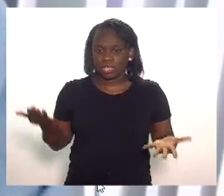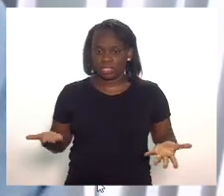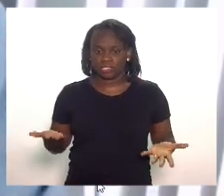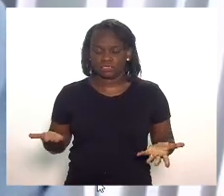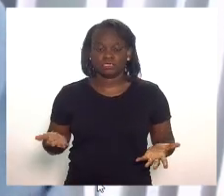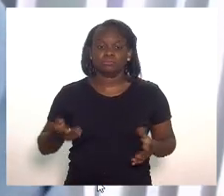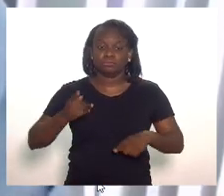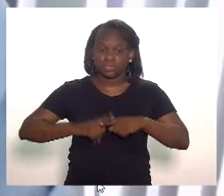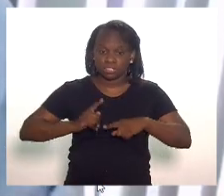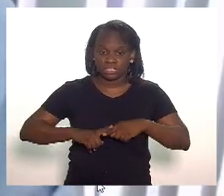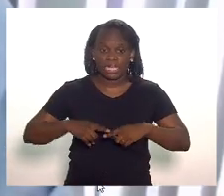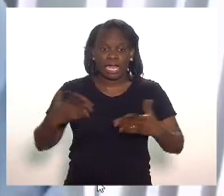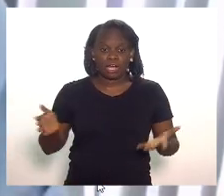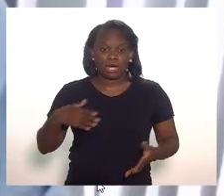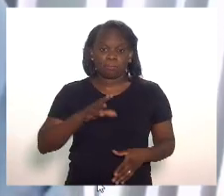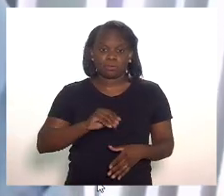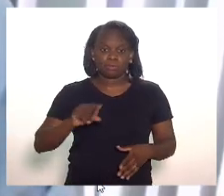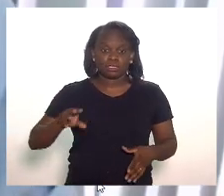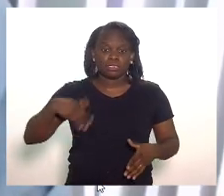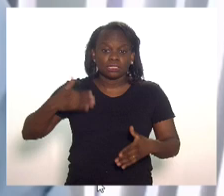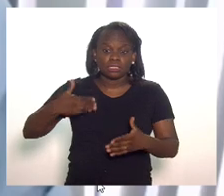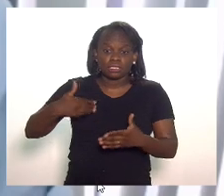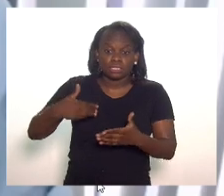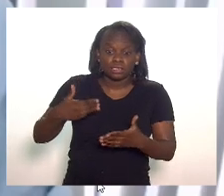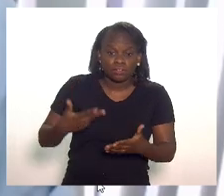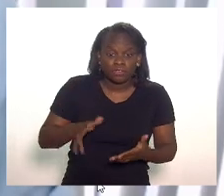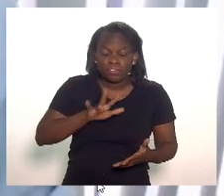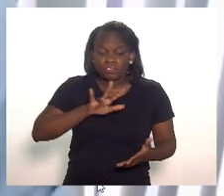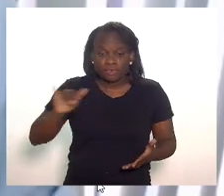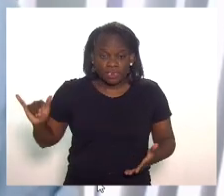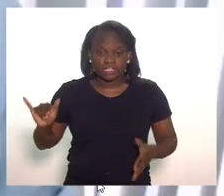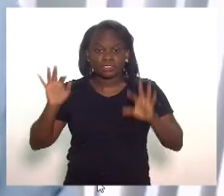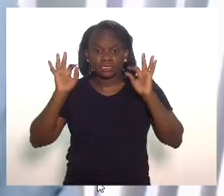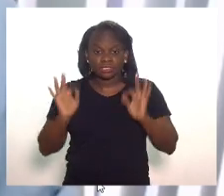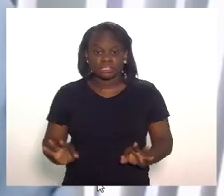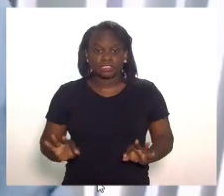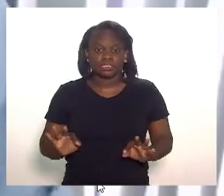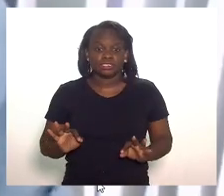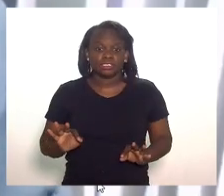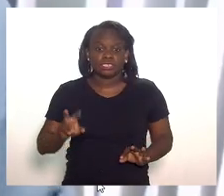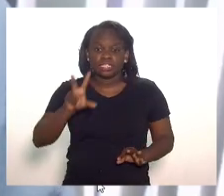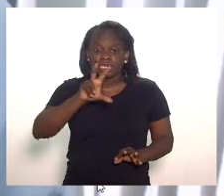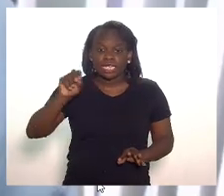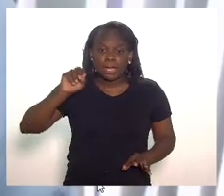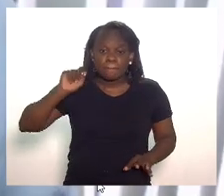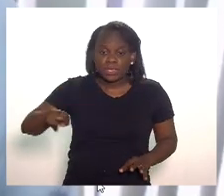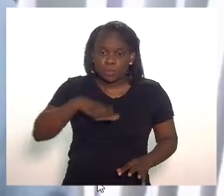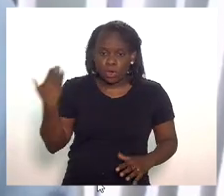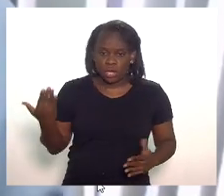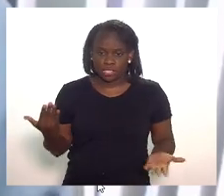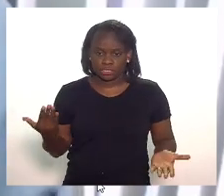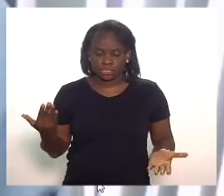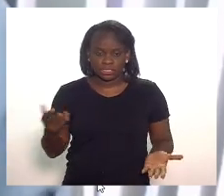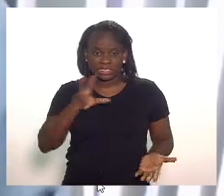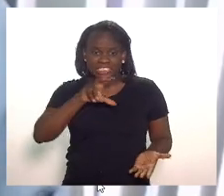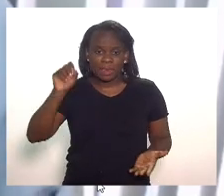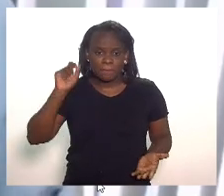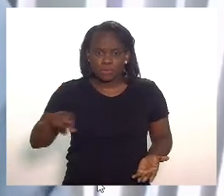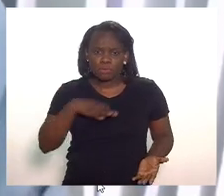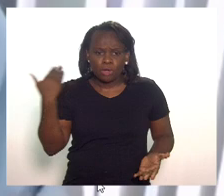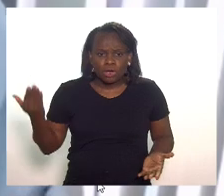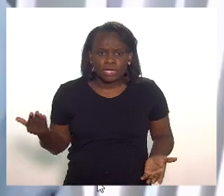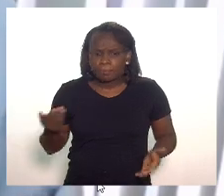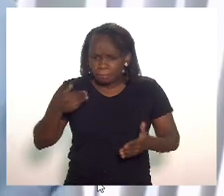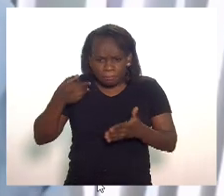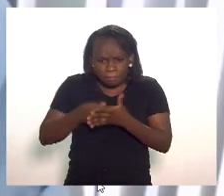que nessa toada nós vamos bater meio nós vamos bater meio milhão de mortes nós vamos bater meio milhão de mortes